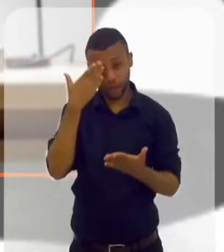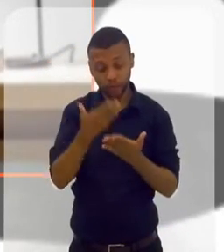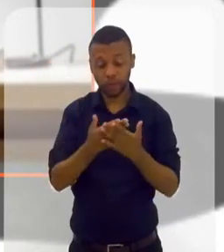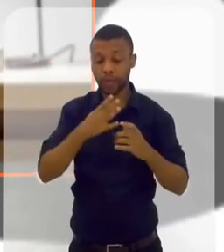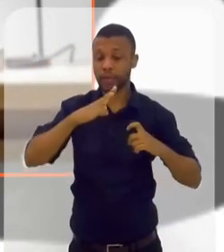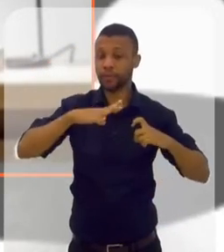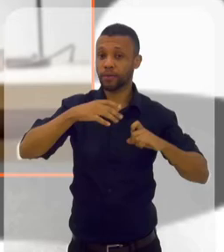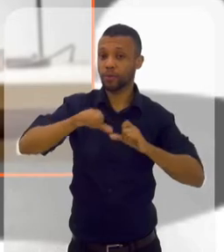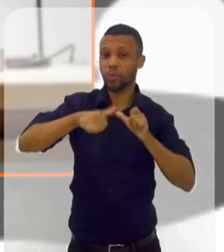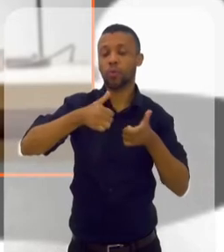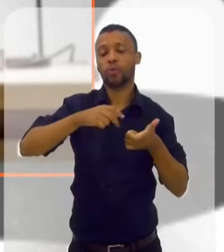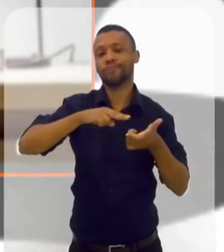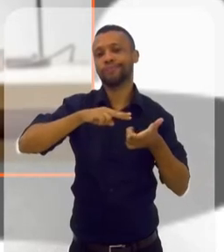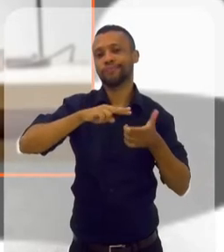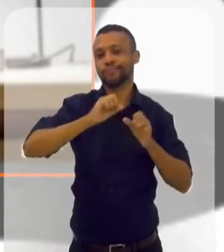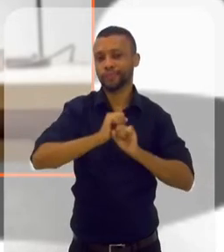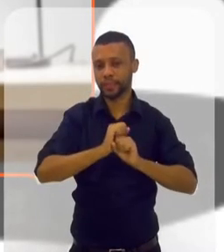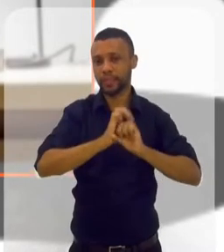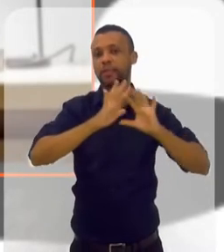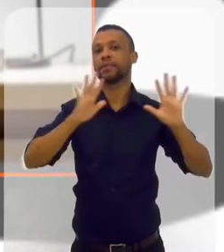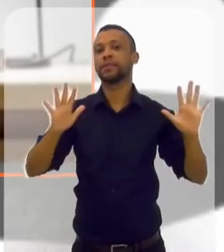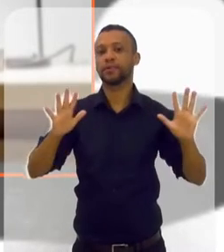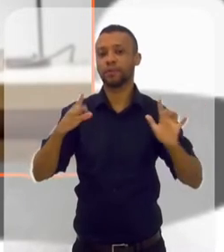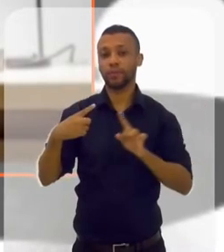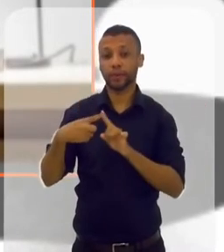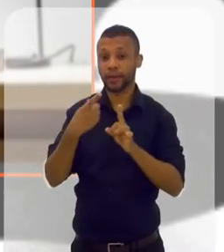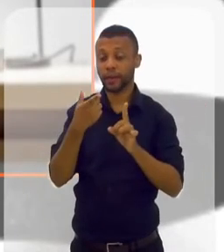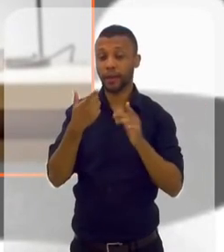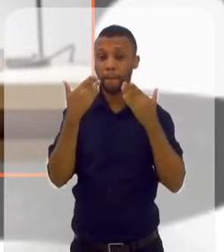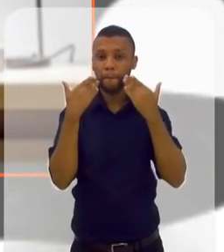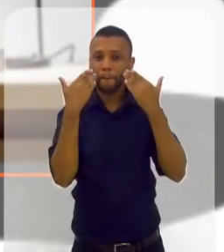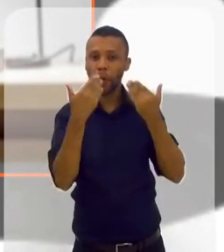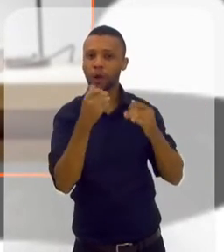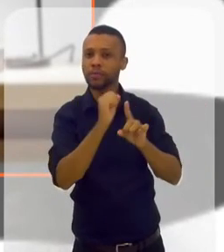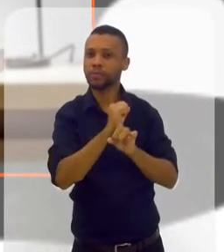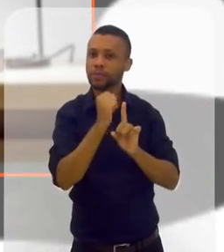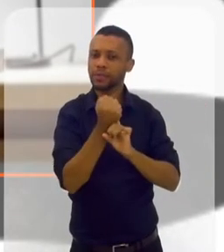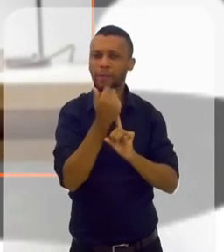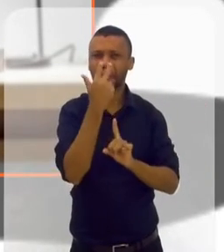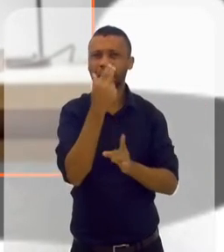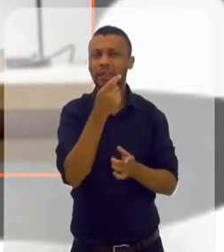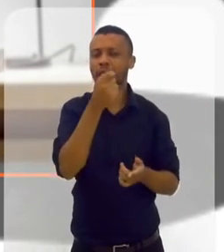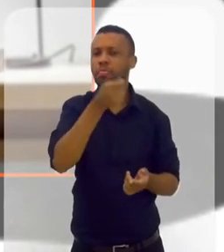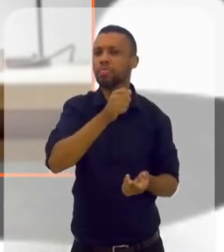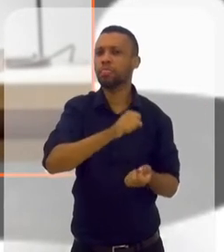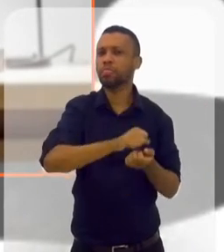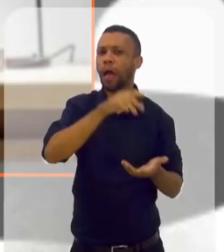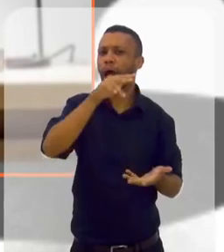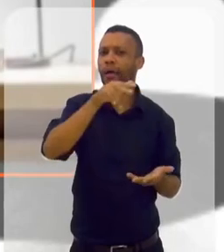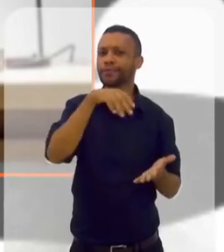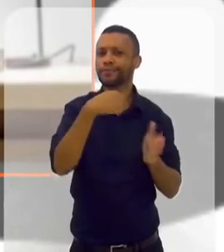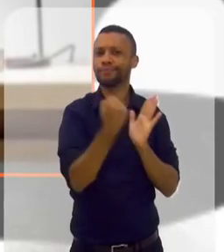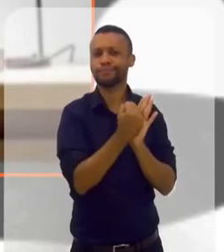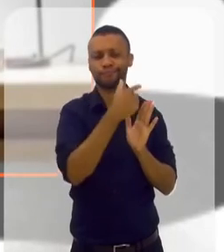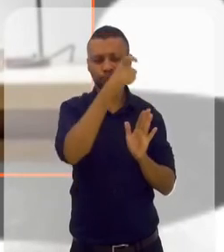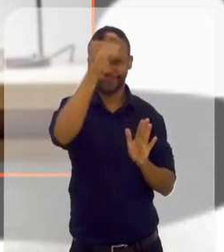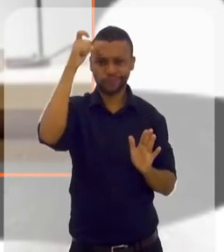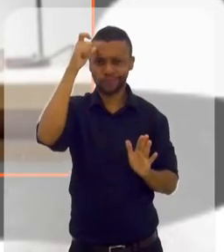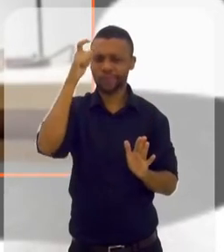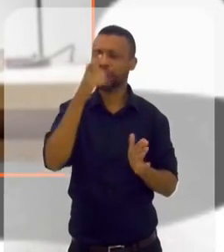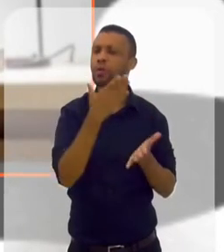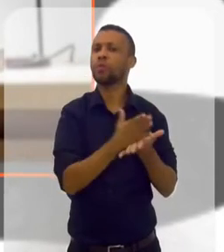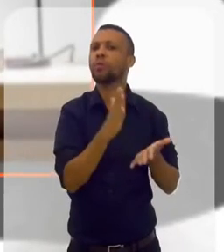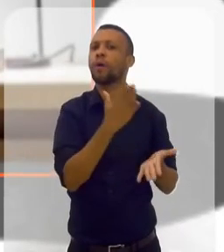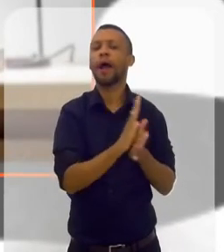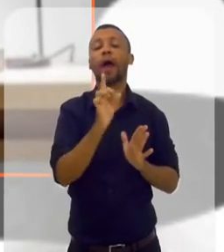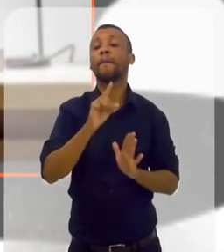mitos, eles têm que ser desfeitos, o que eu acho que é mais importante, porque fica para a sociedade uma coisa de mágica. Isso nada tem de mágica, é uma